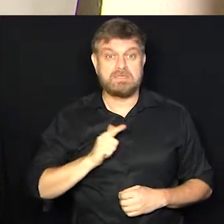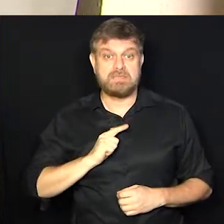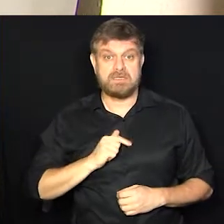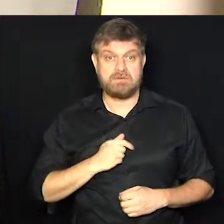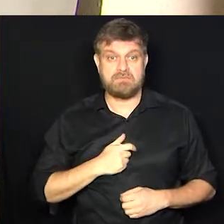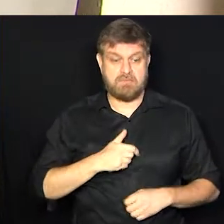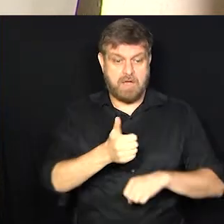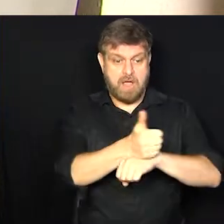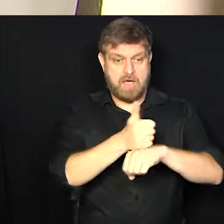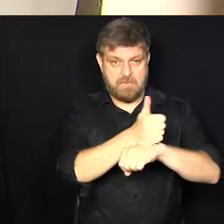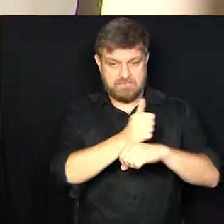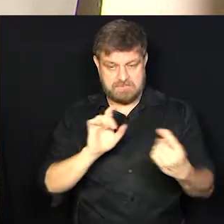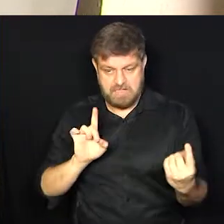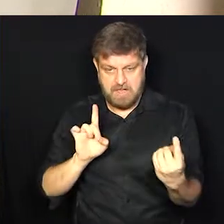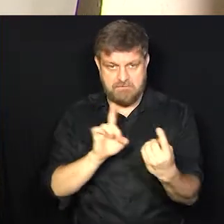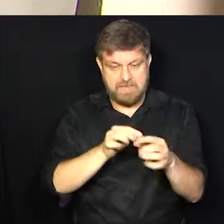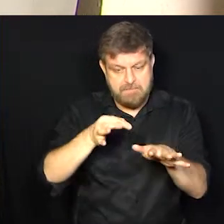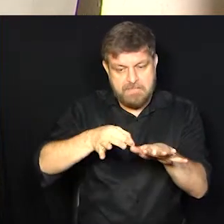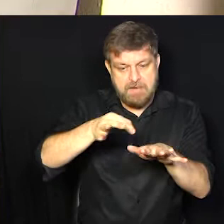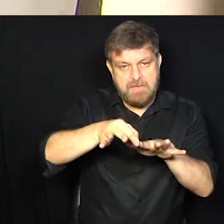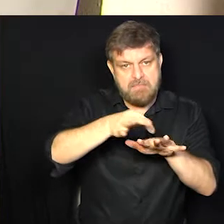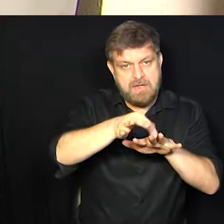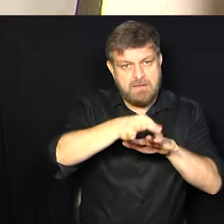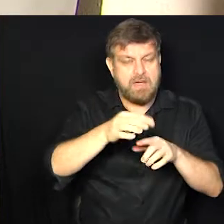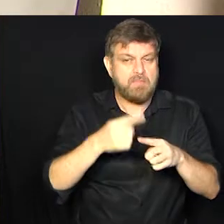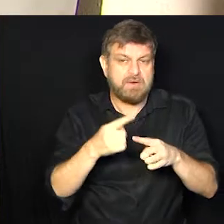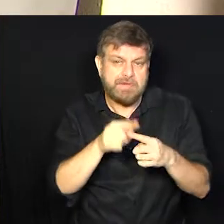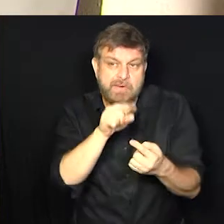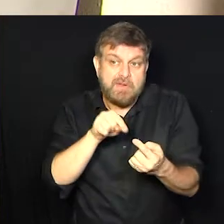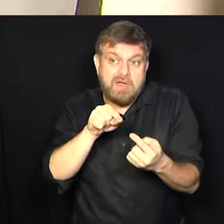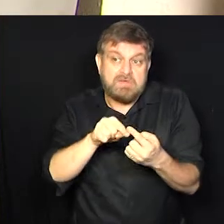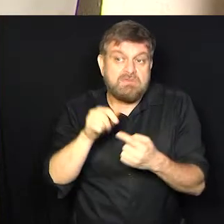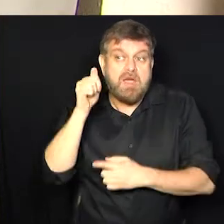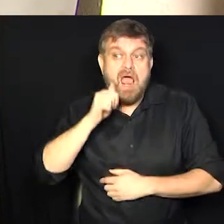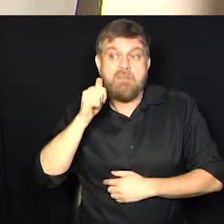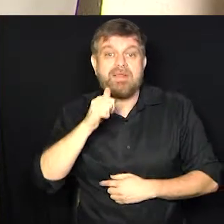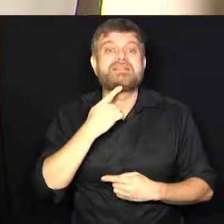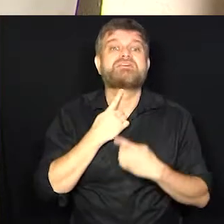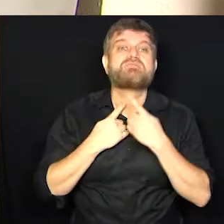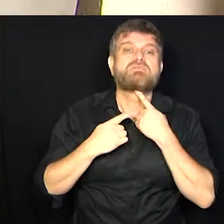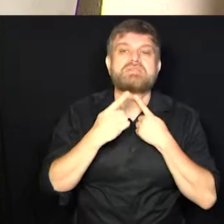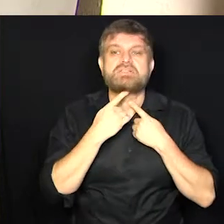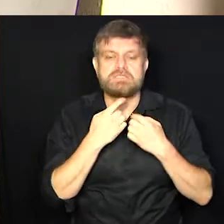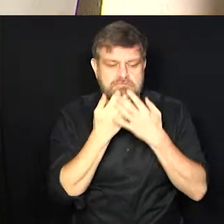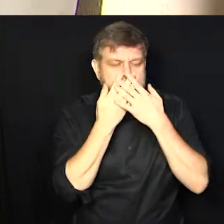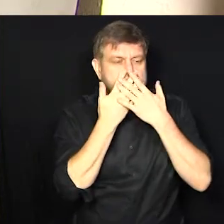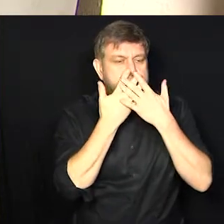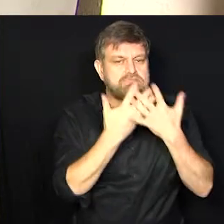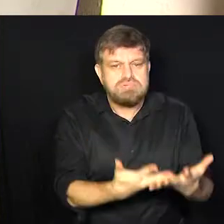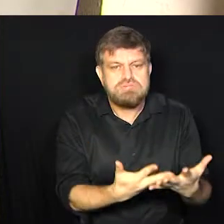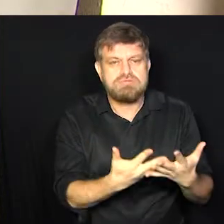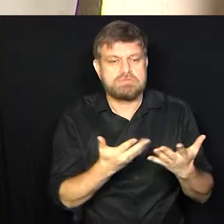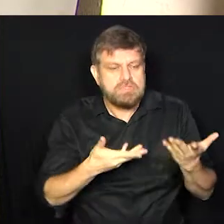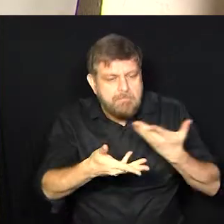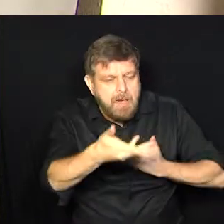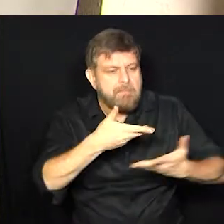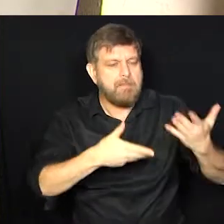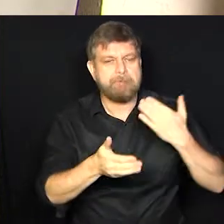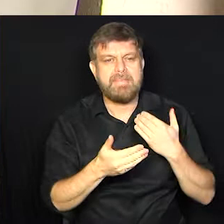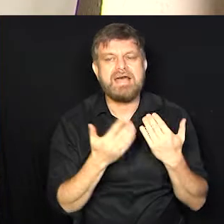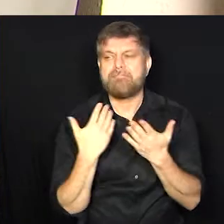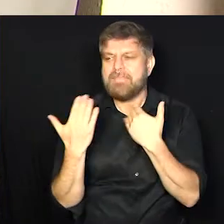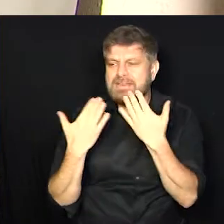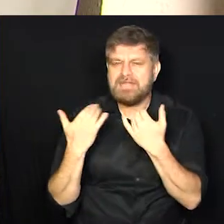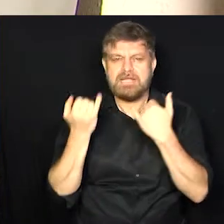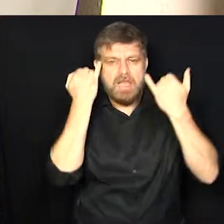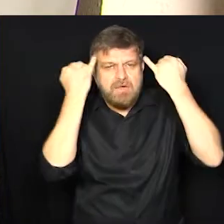não é nem porque ela quer. É para conversar, desabafar uma conversa, assim, de amizade. Trocar